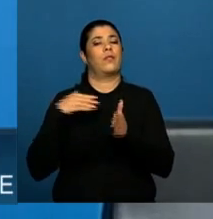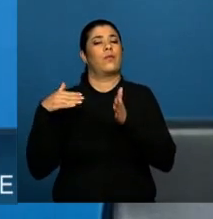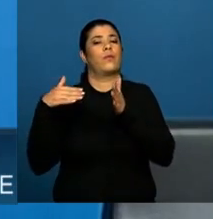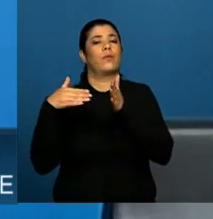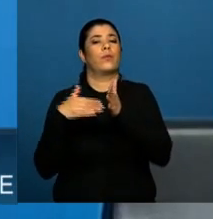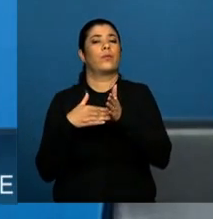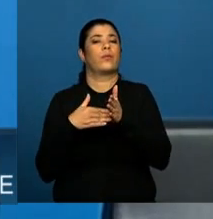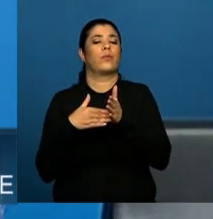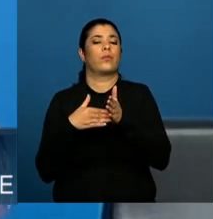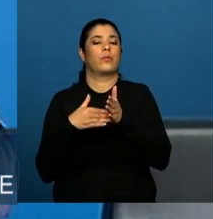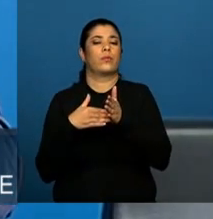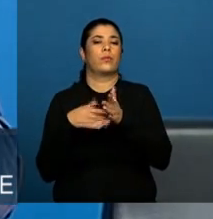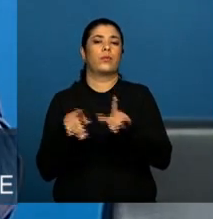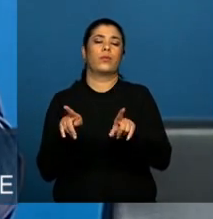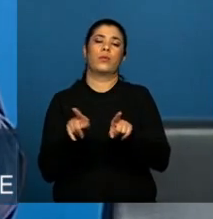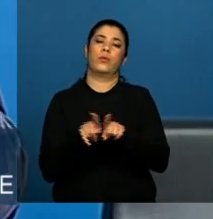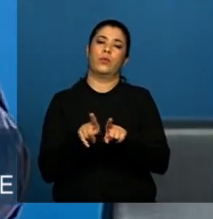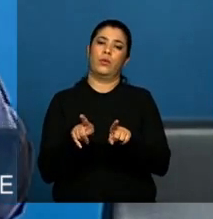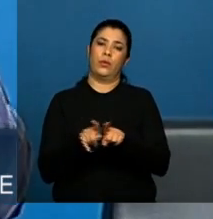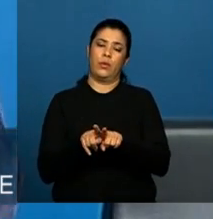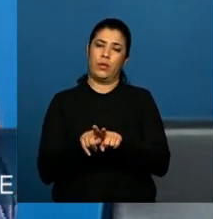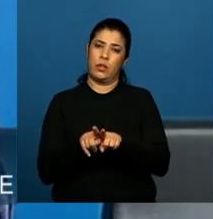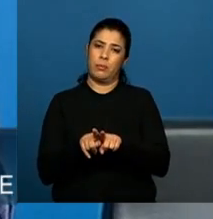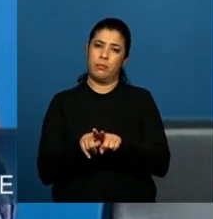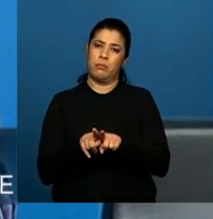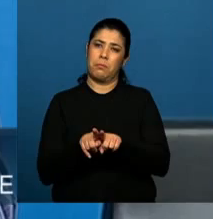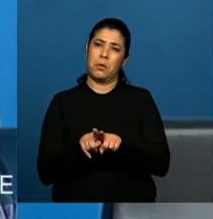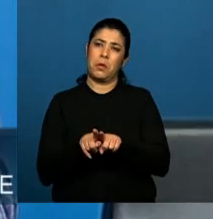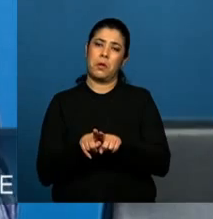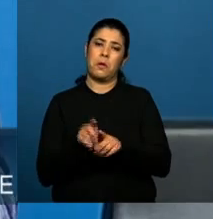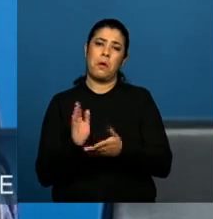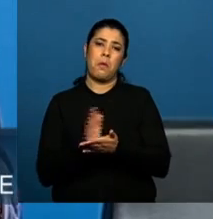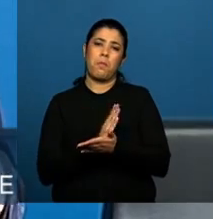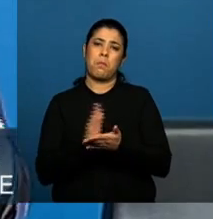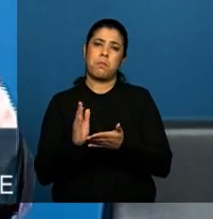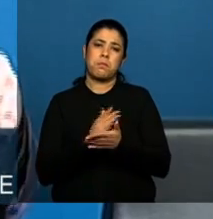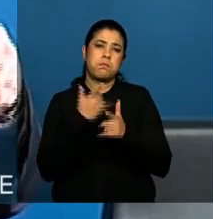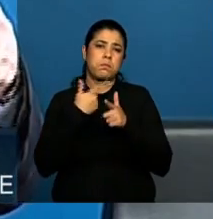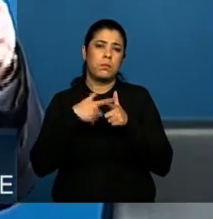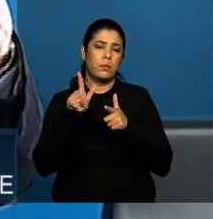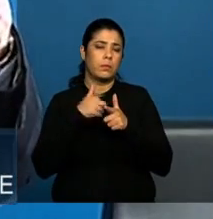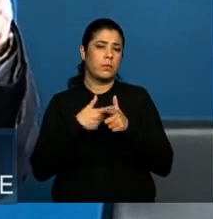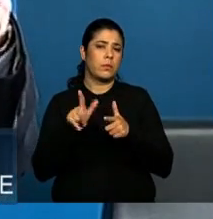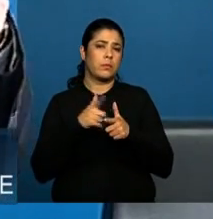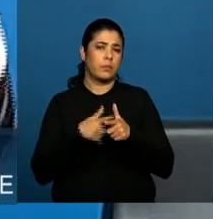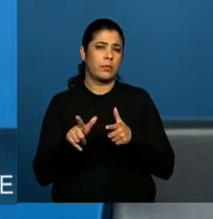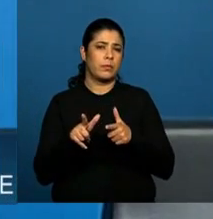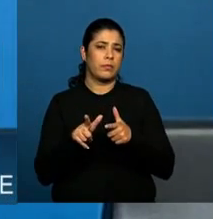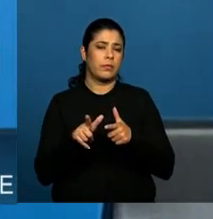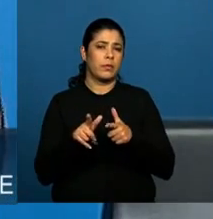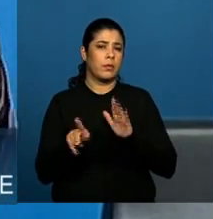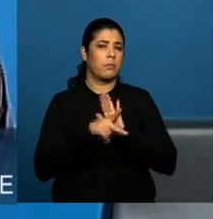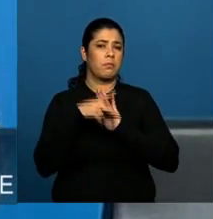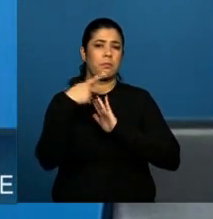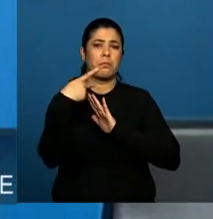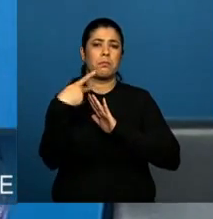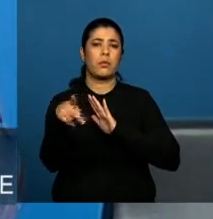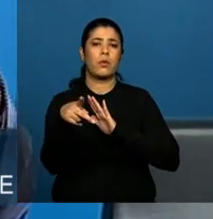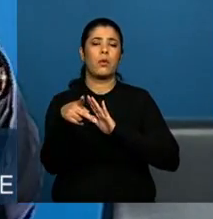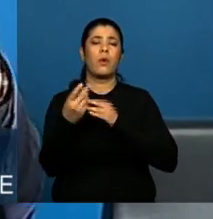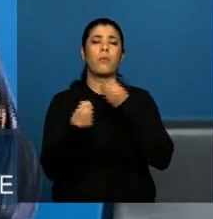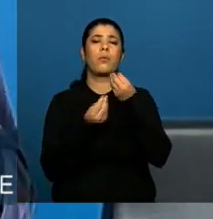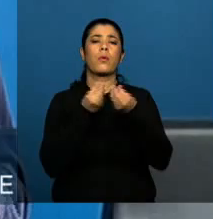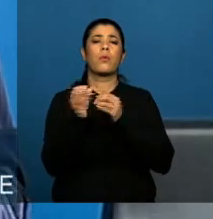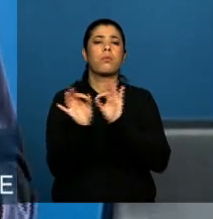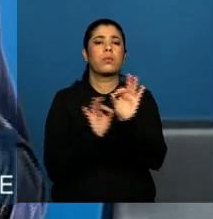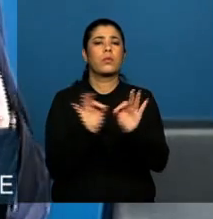e das deformidades das próprias formas de